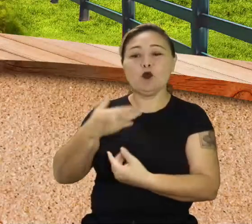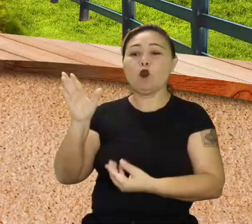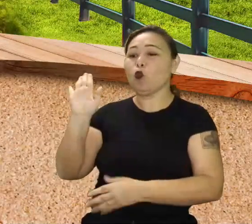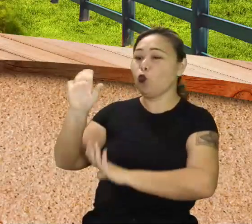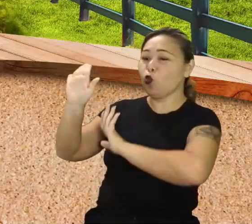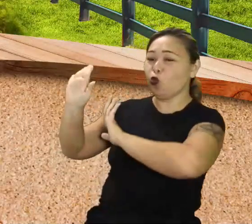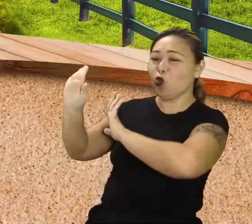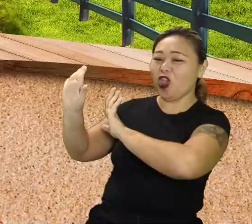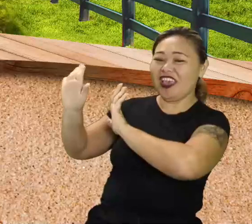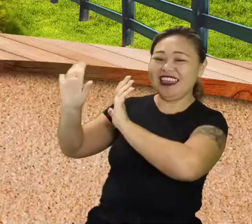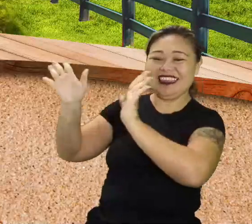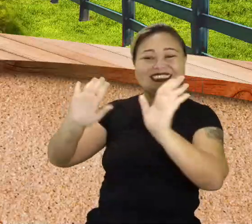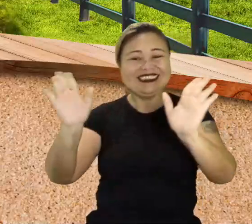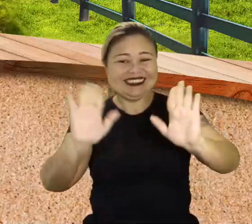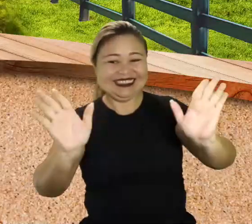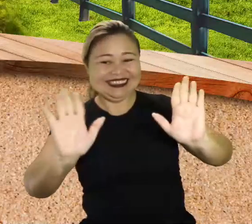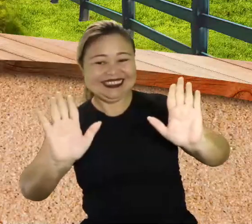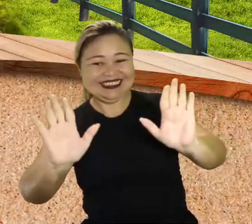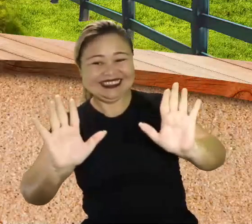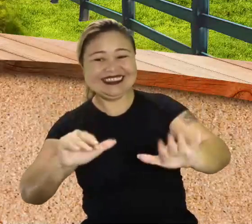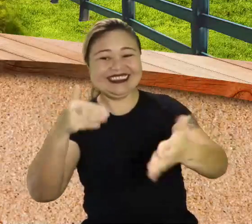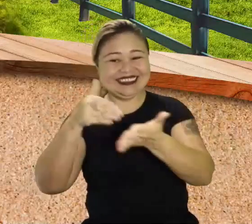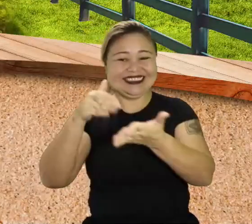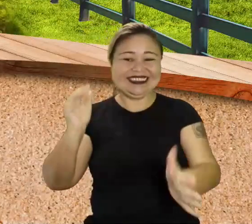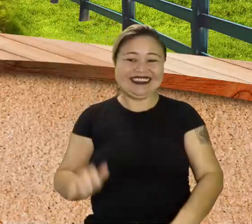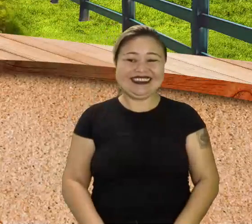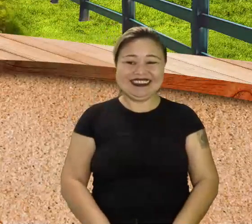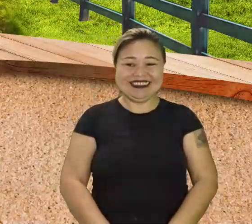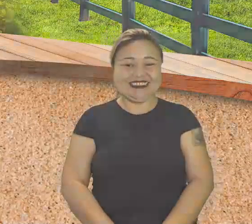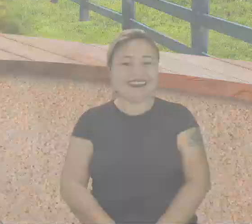Beijo, Aldelina. Tchau pra vocês. Até a próxima.